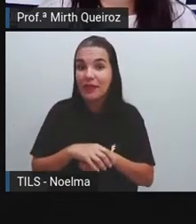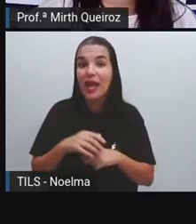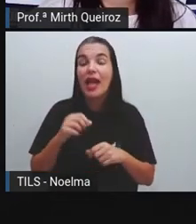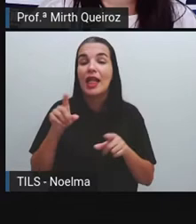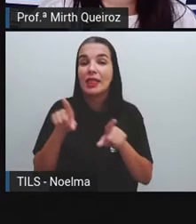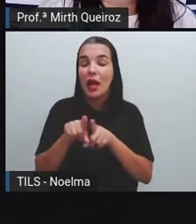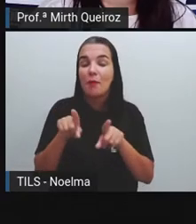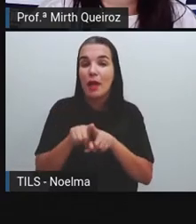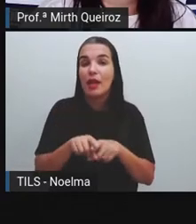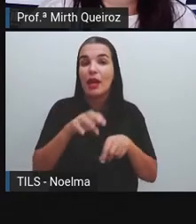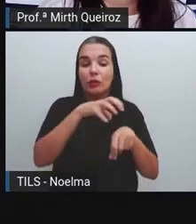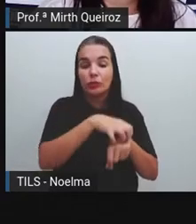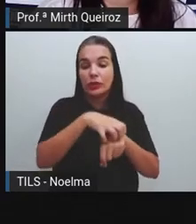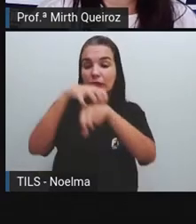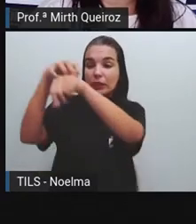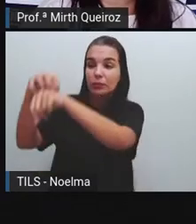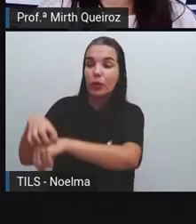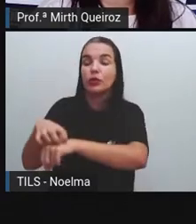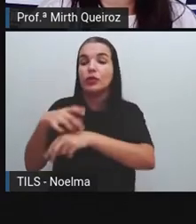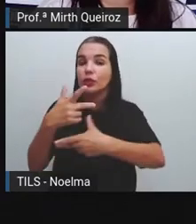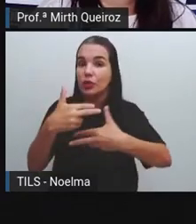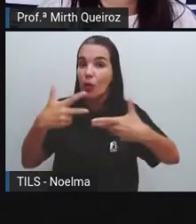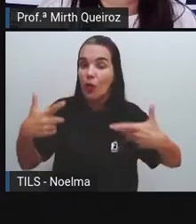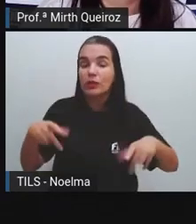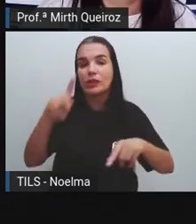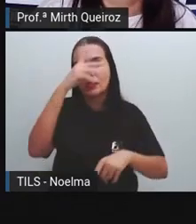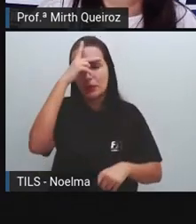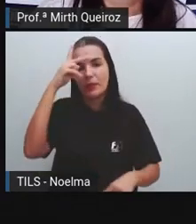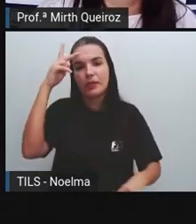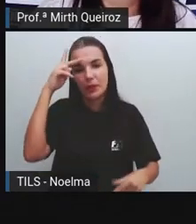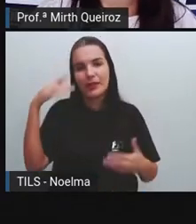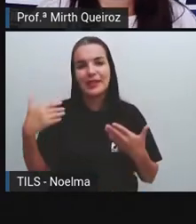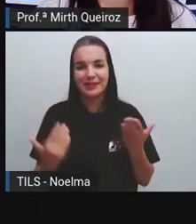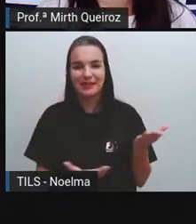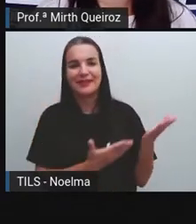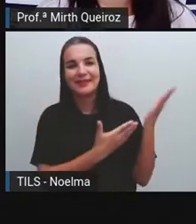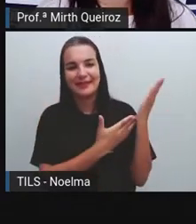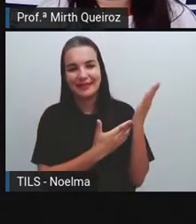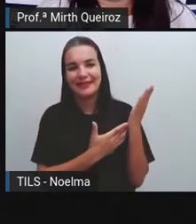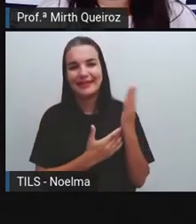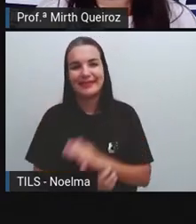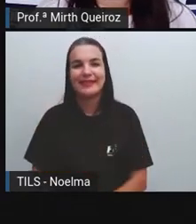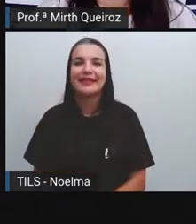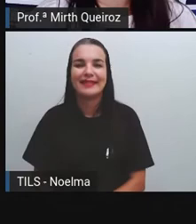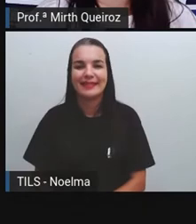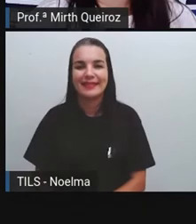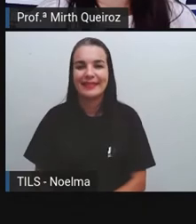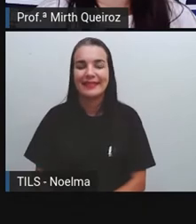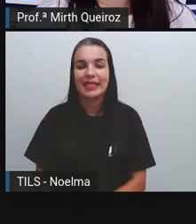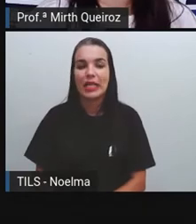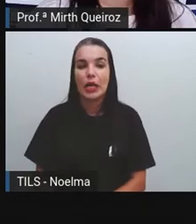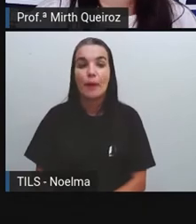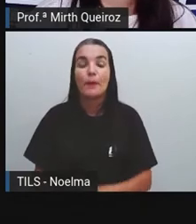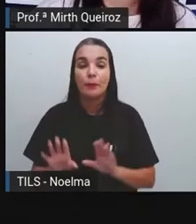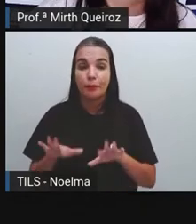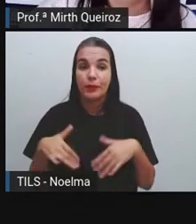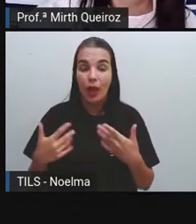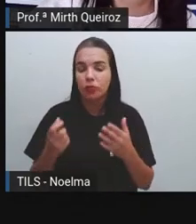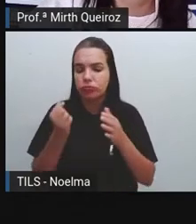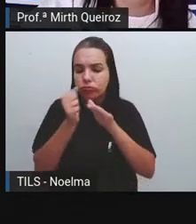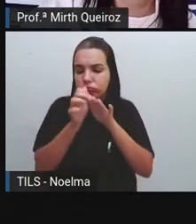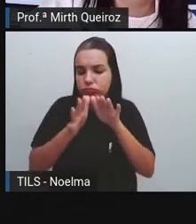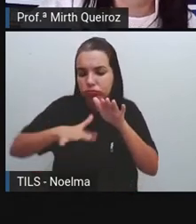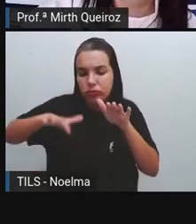transporte de mercadorias e de pessoas, né? Nós temos meios de transporte, neste caso, o meio de transporte aquático, onde vai